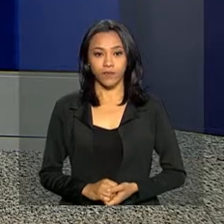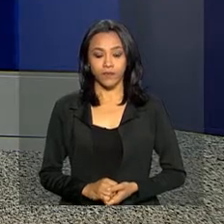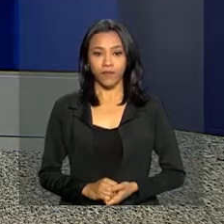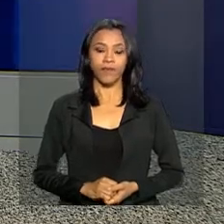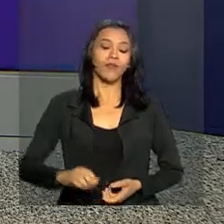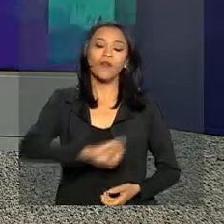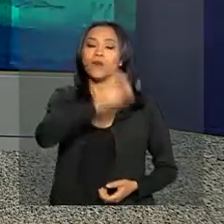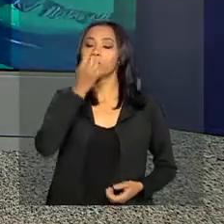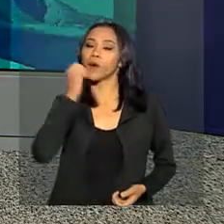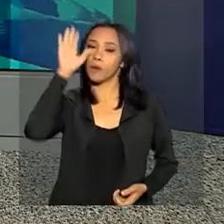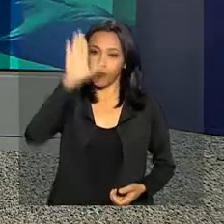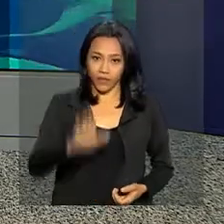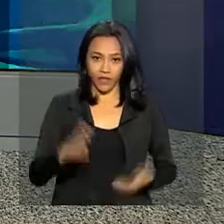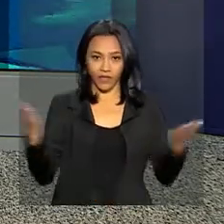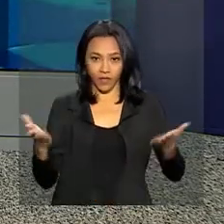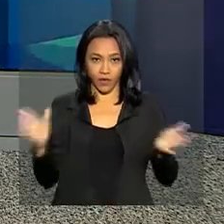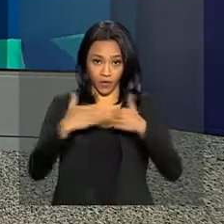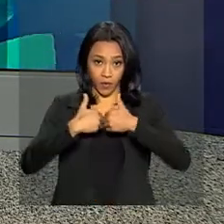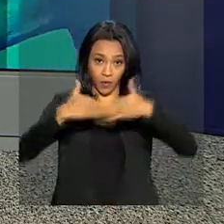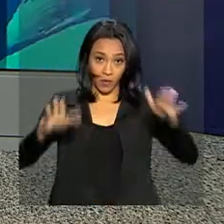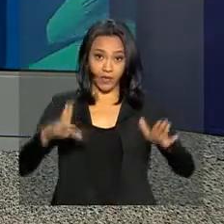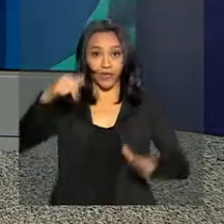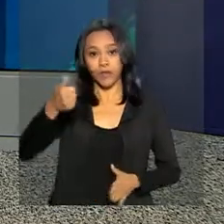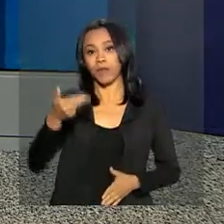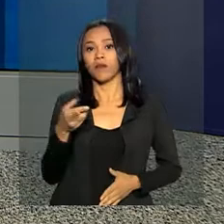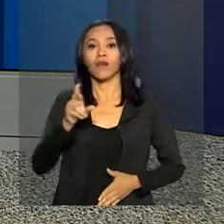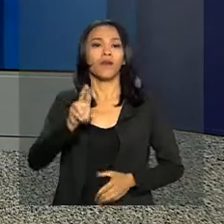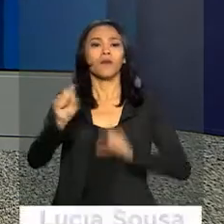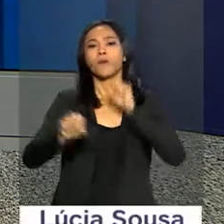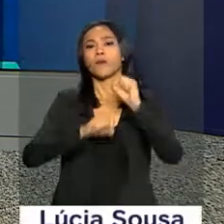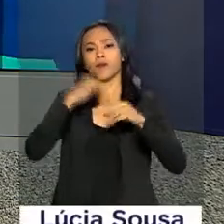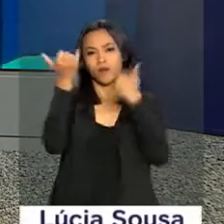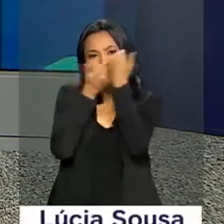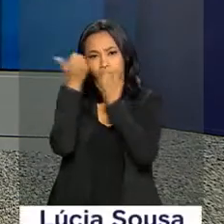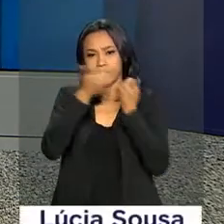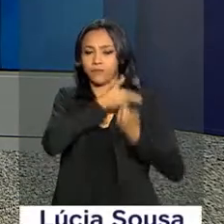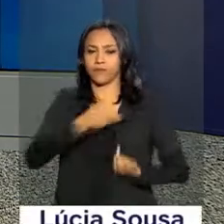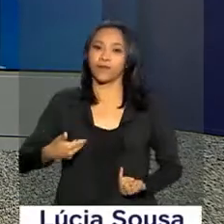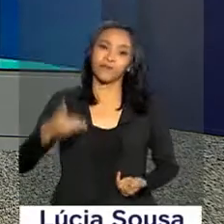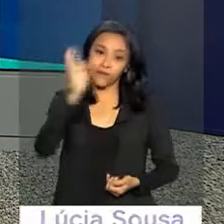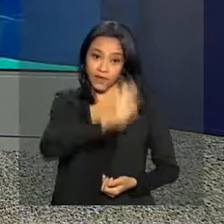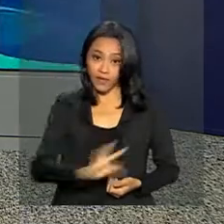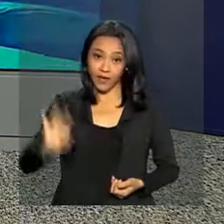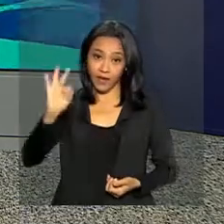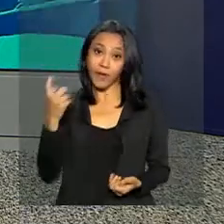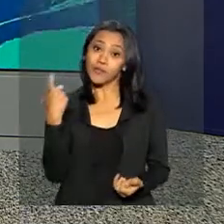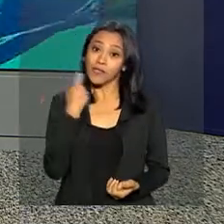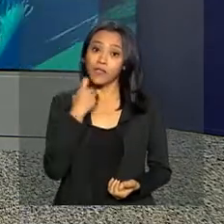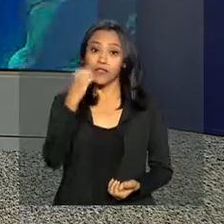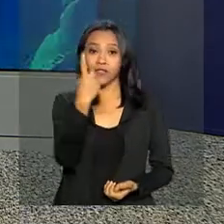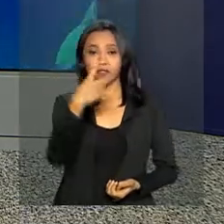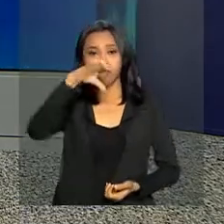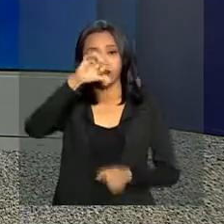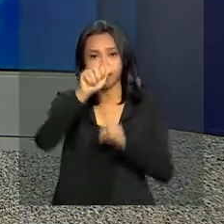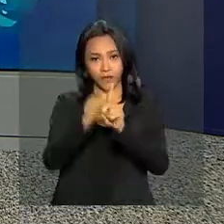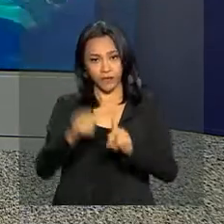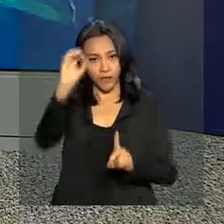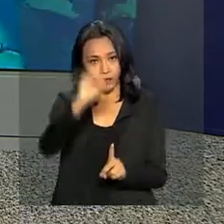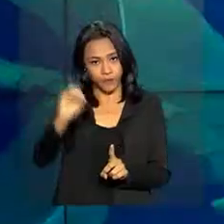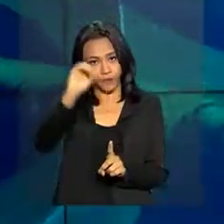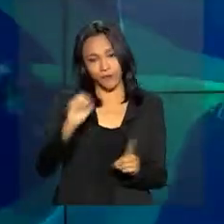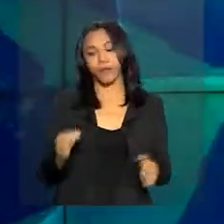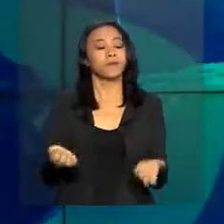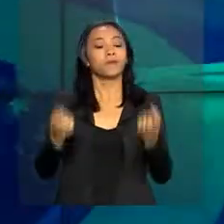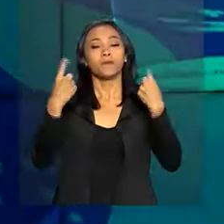Olá, boa tarde. Começa agora o repórter NBR com as notícias do governo federal desta sexta-feira, 19 de outubro.